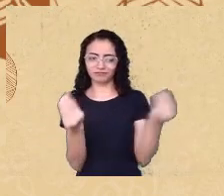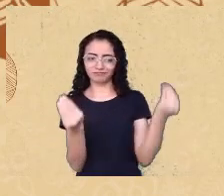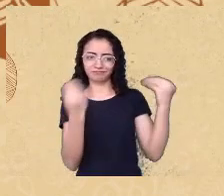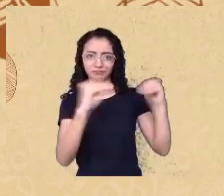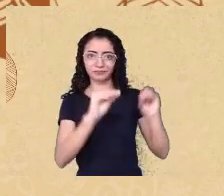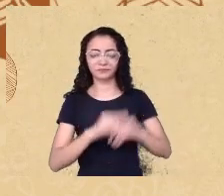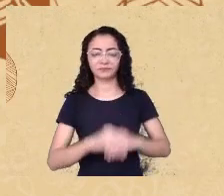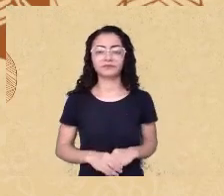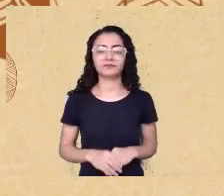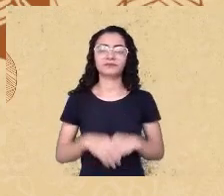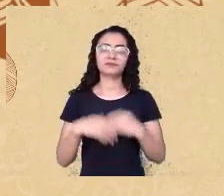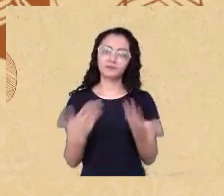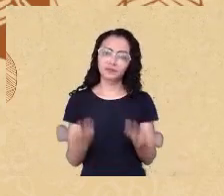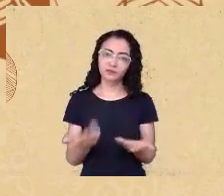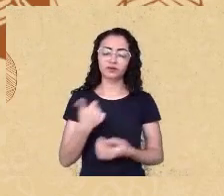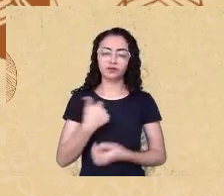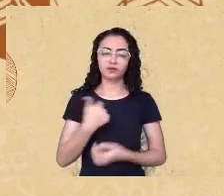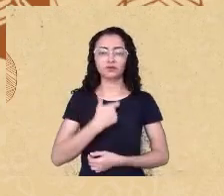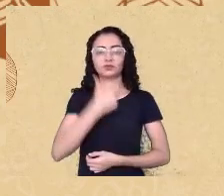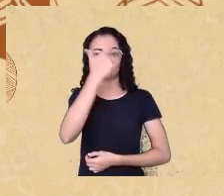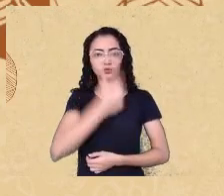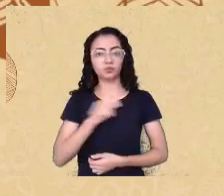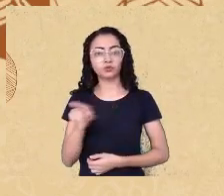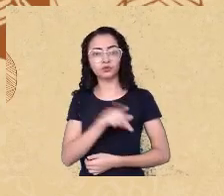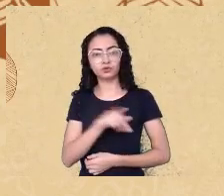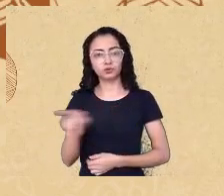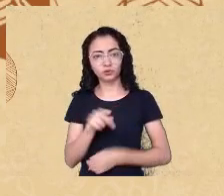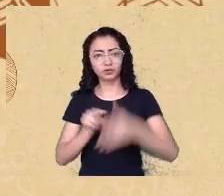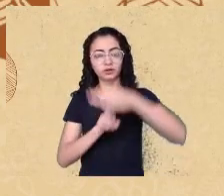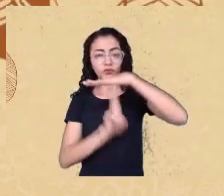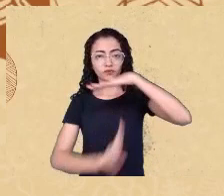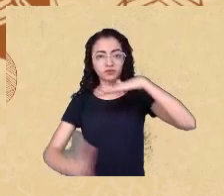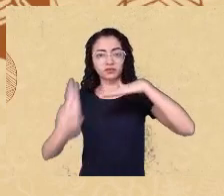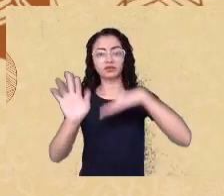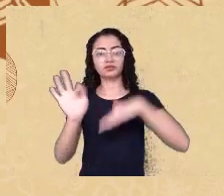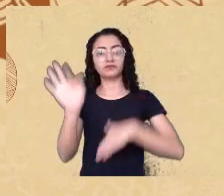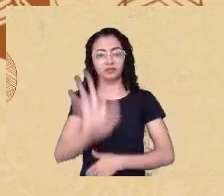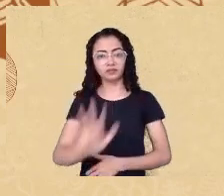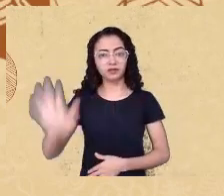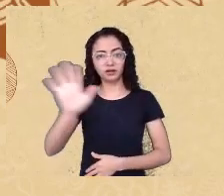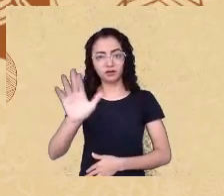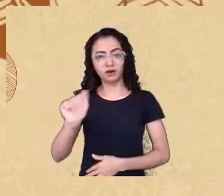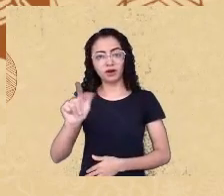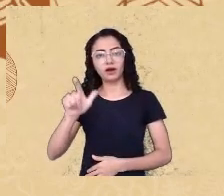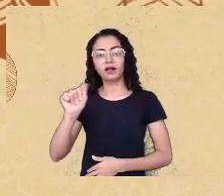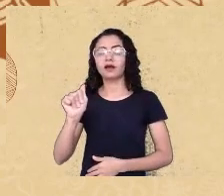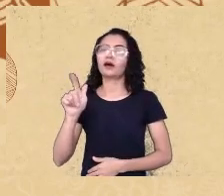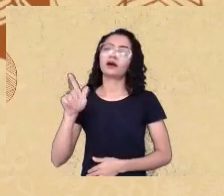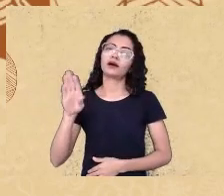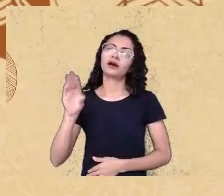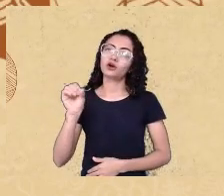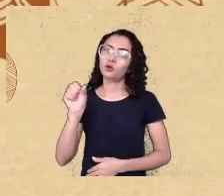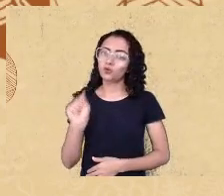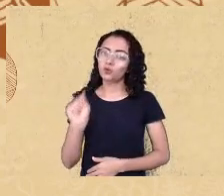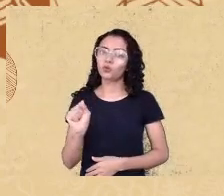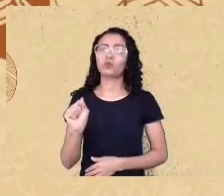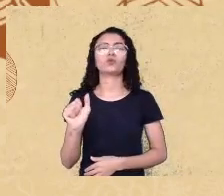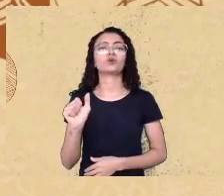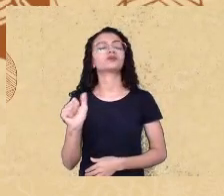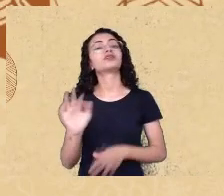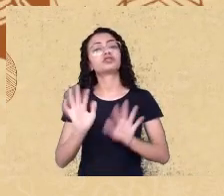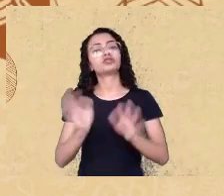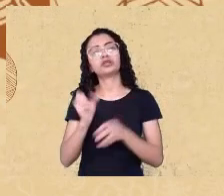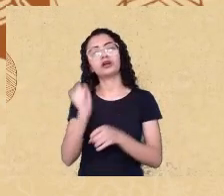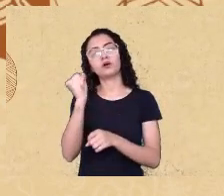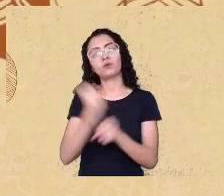Universidade Federal de Alagoas, tenho oito anos de carreira como docente. Quatro desses anos fui na Universidade